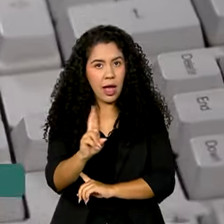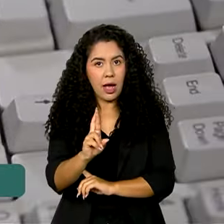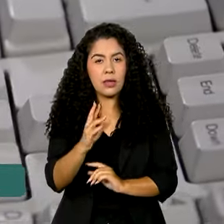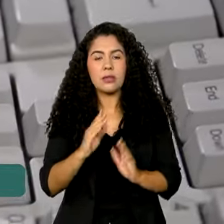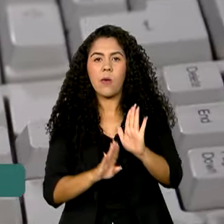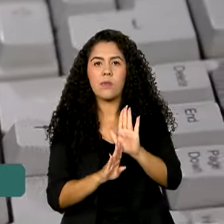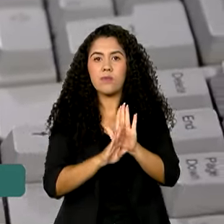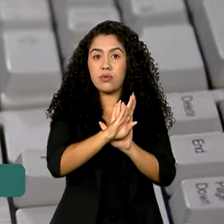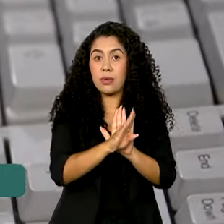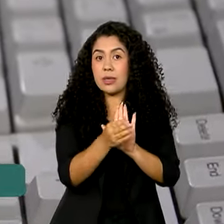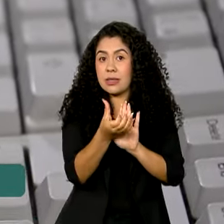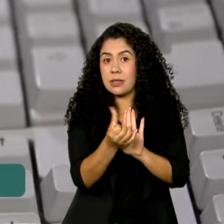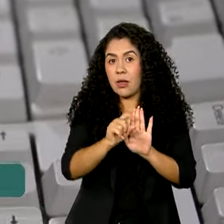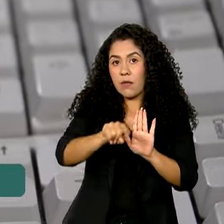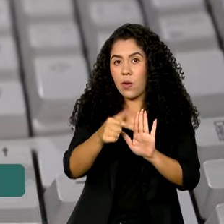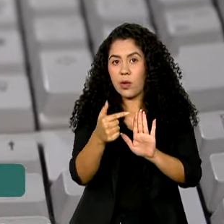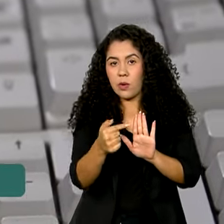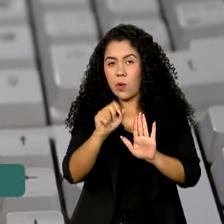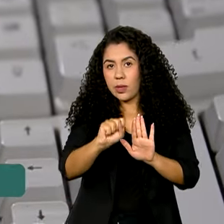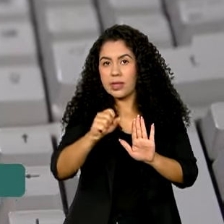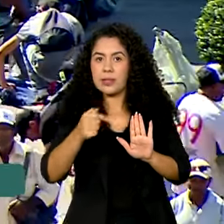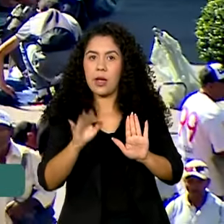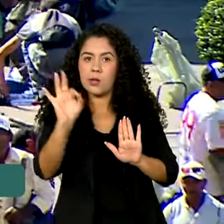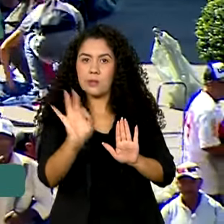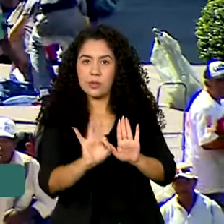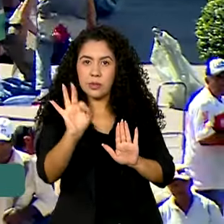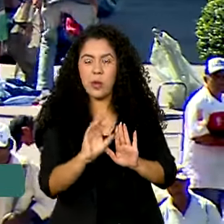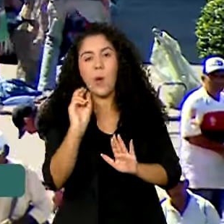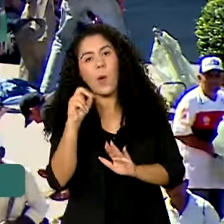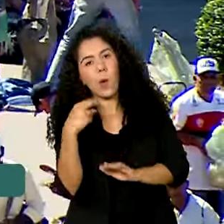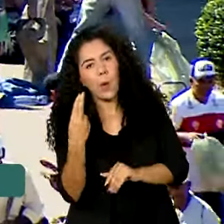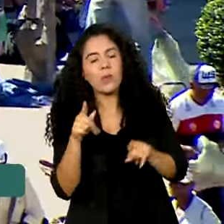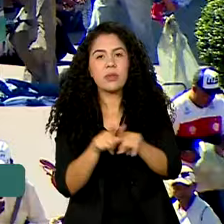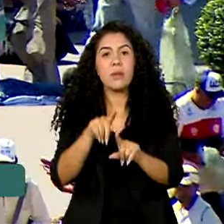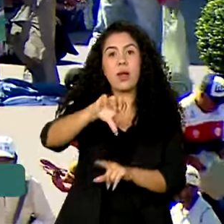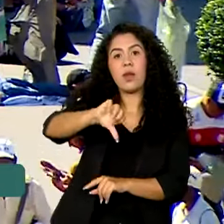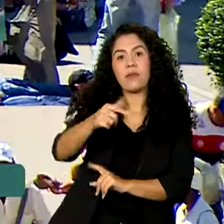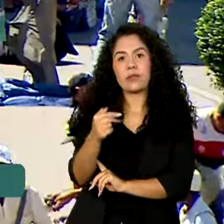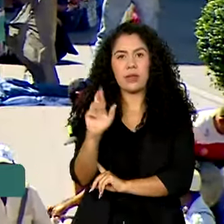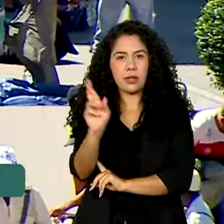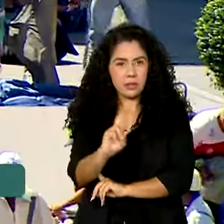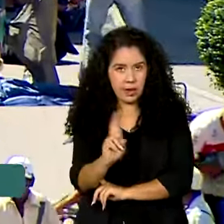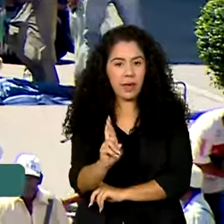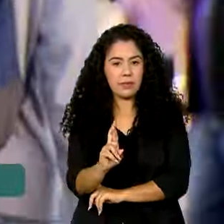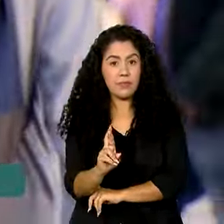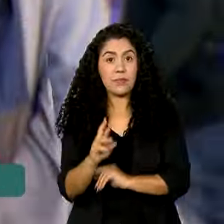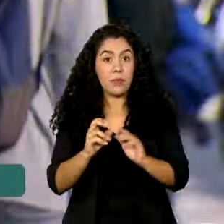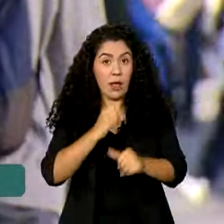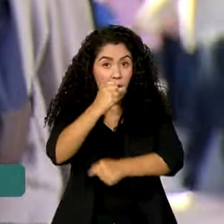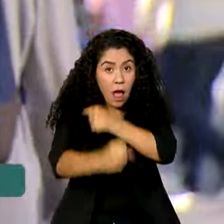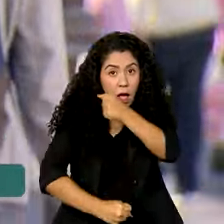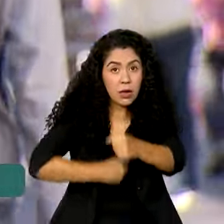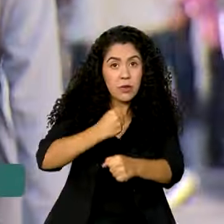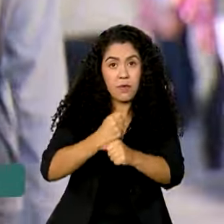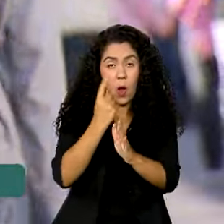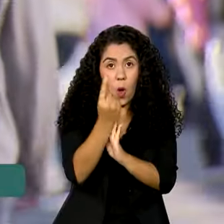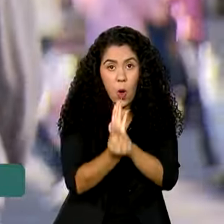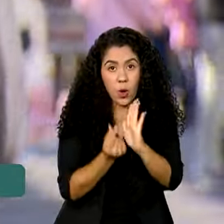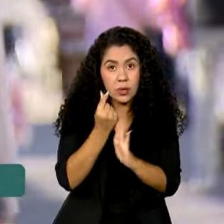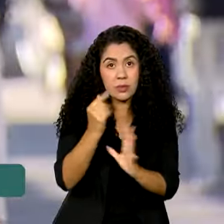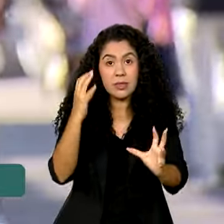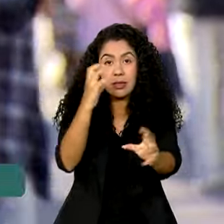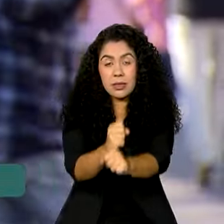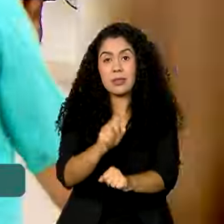,87% ou R$ O orçamento federal para o próximo ano é de R 5